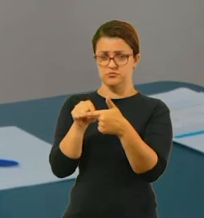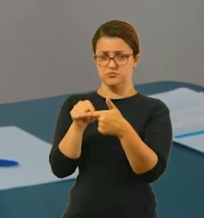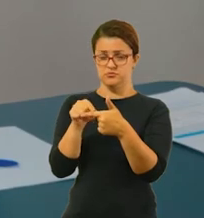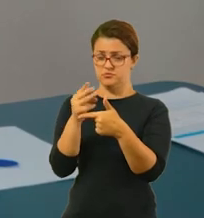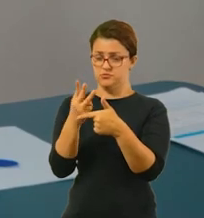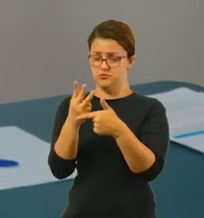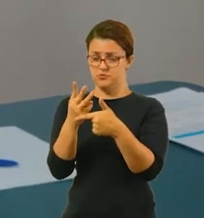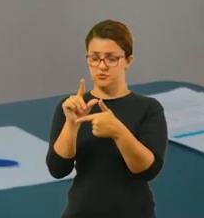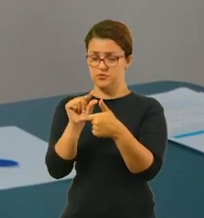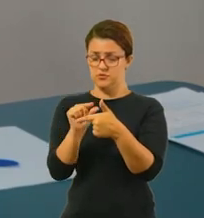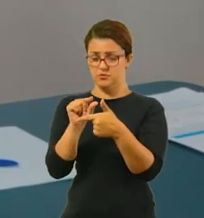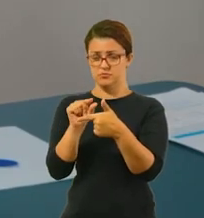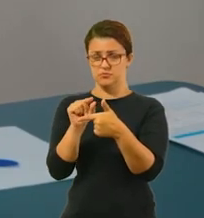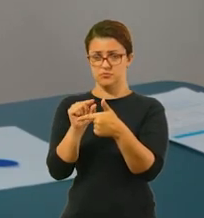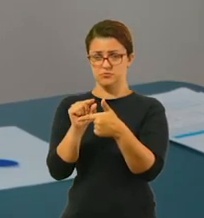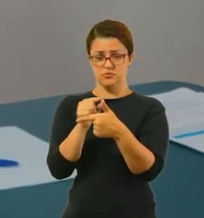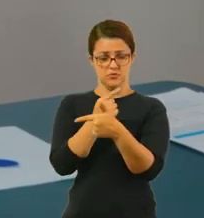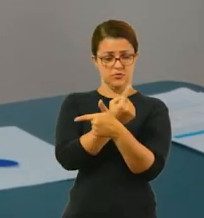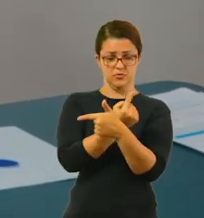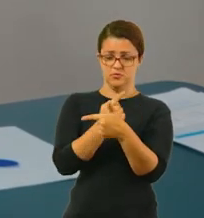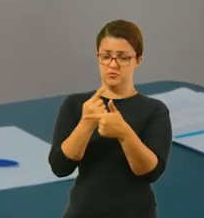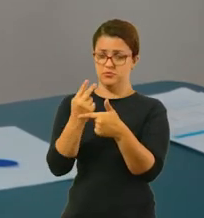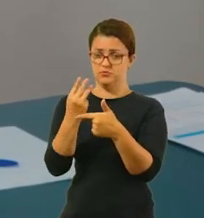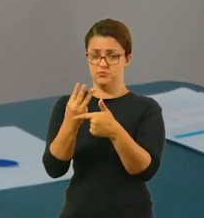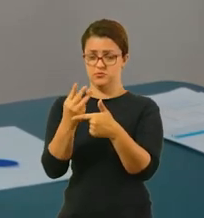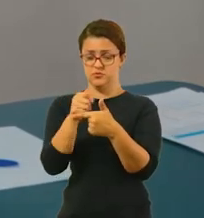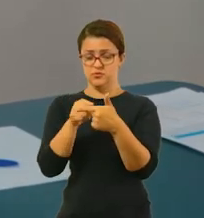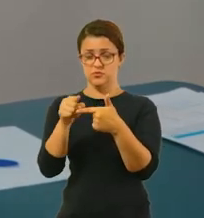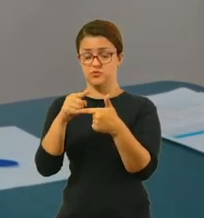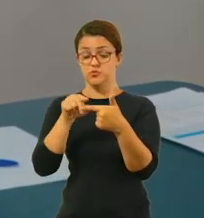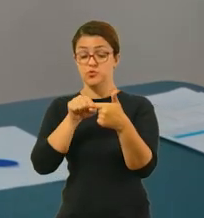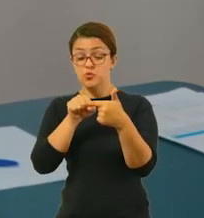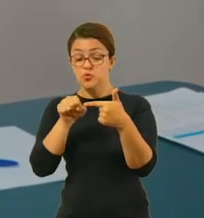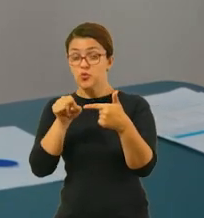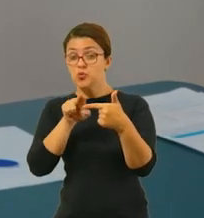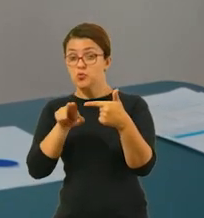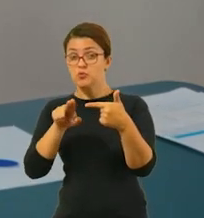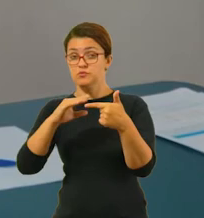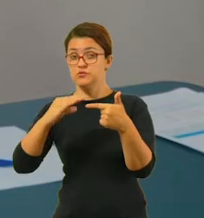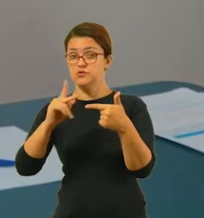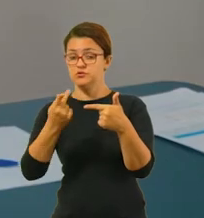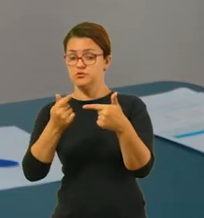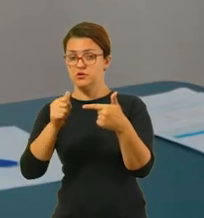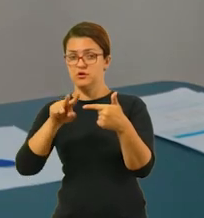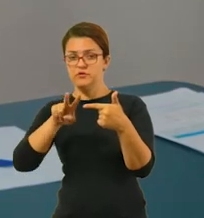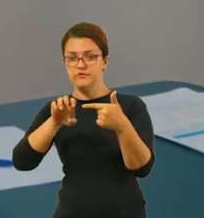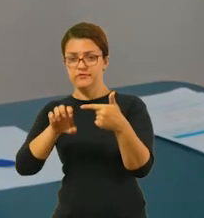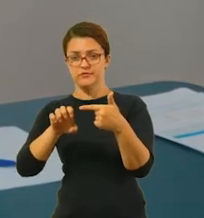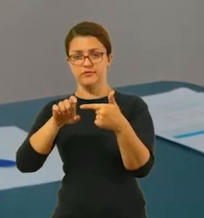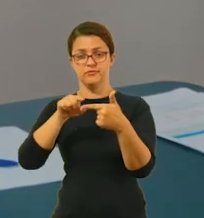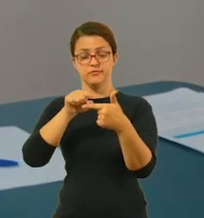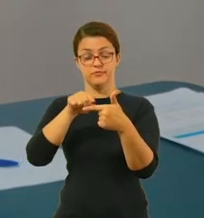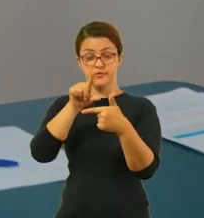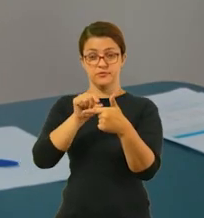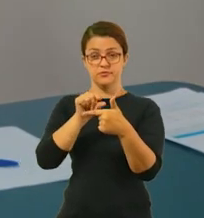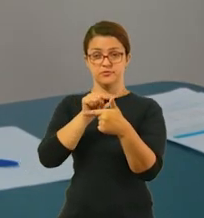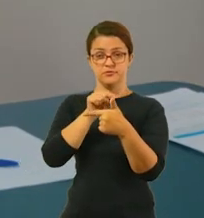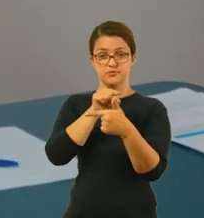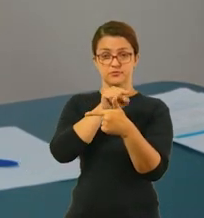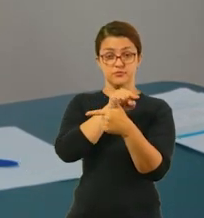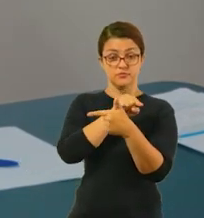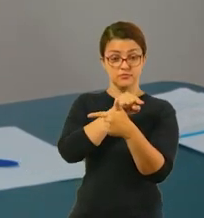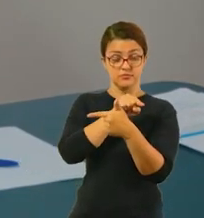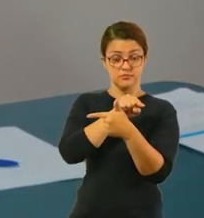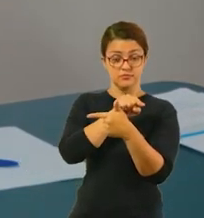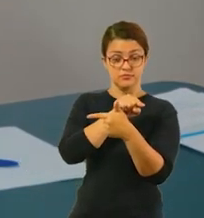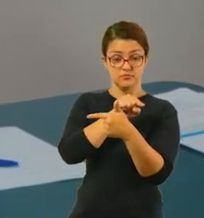chave, que no caso é o 3, esse sinal aqui, ó, a gente chama de chave, né? Se o primeiro for menor do que o que está dentro da chave, a